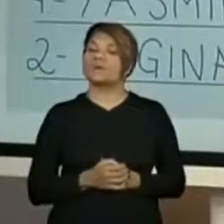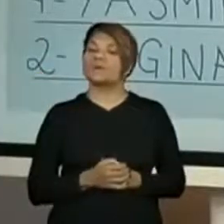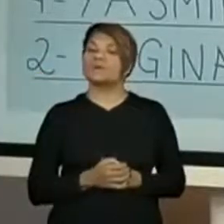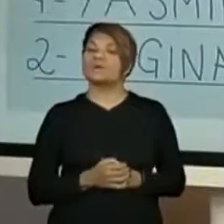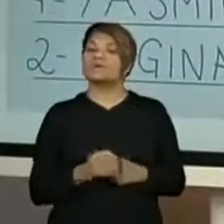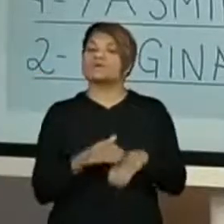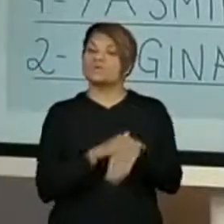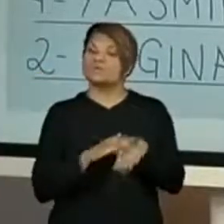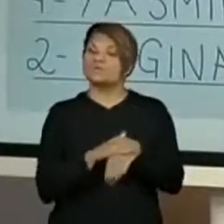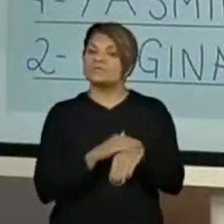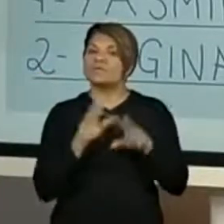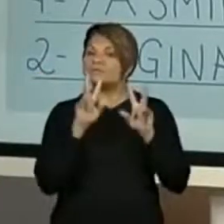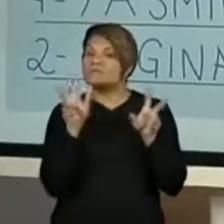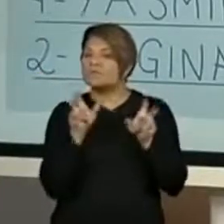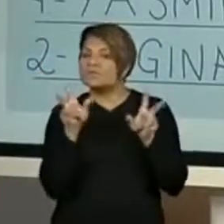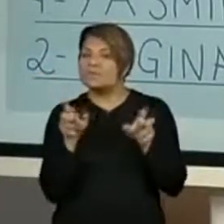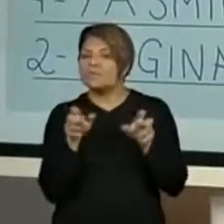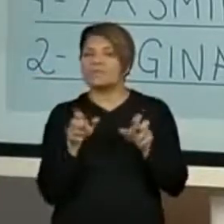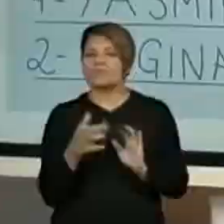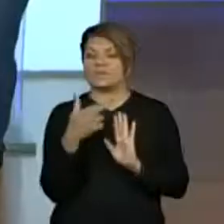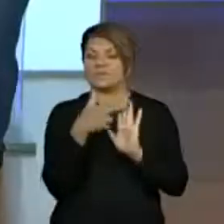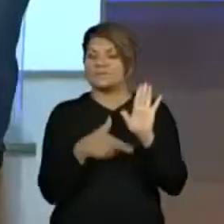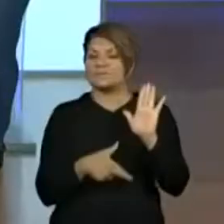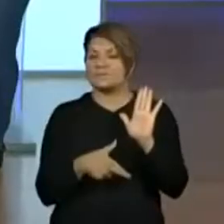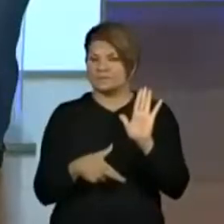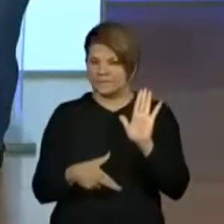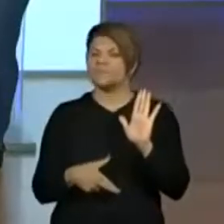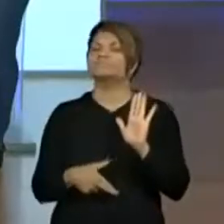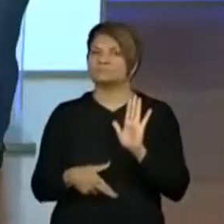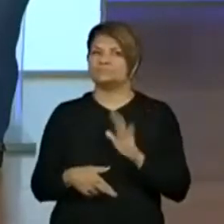Nós vamos falar das receitas. Observem essa imagem.